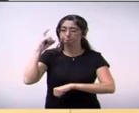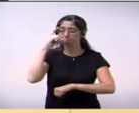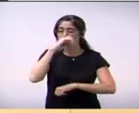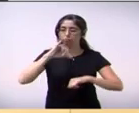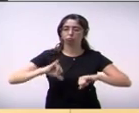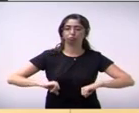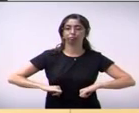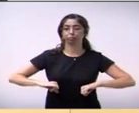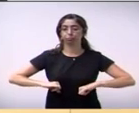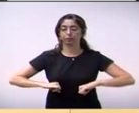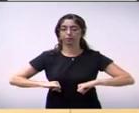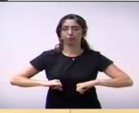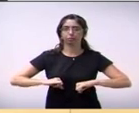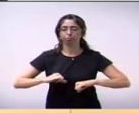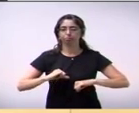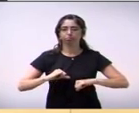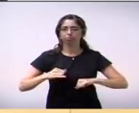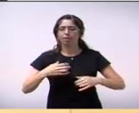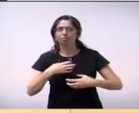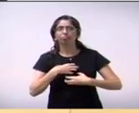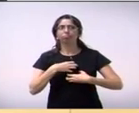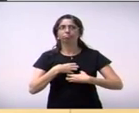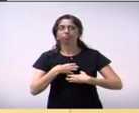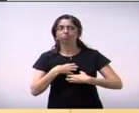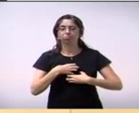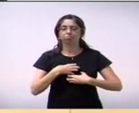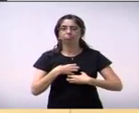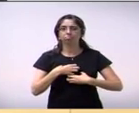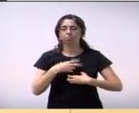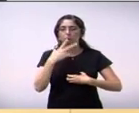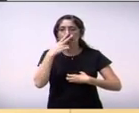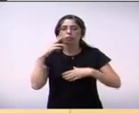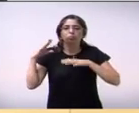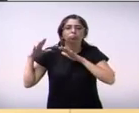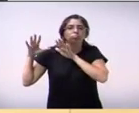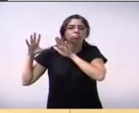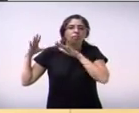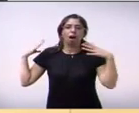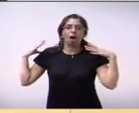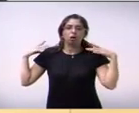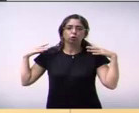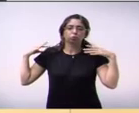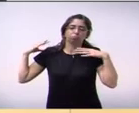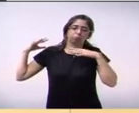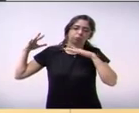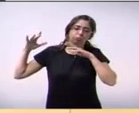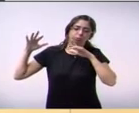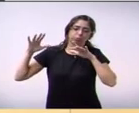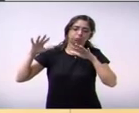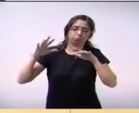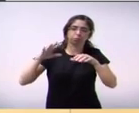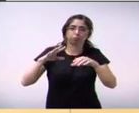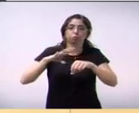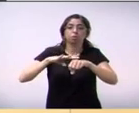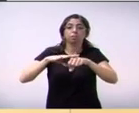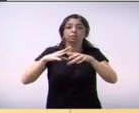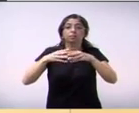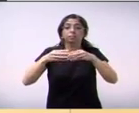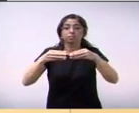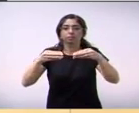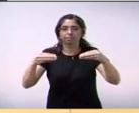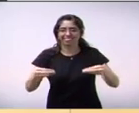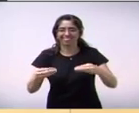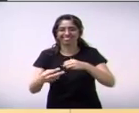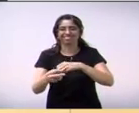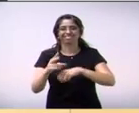chega um anjo naquele momento para nos ajudar a tirar um pouco da dor, para dar um consolo para a gente